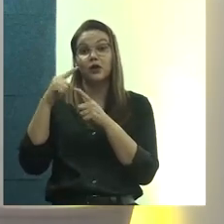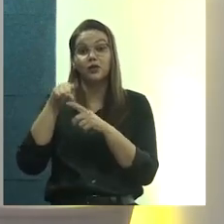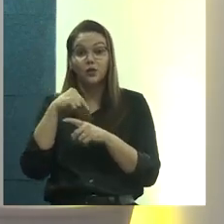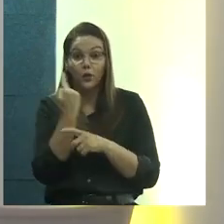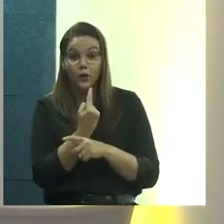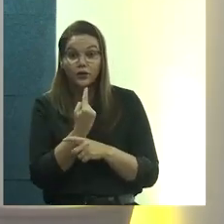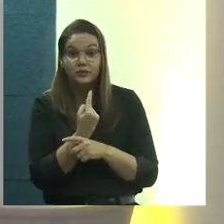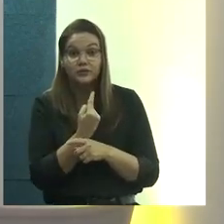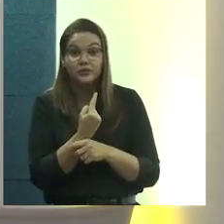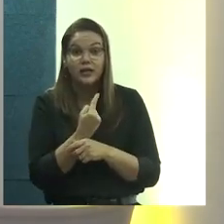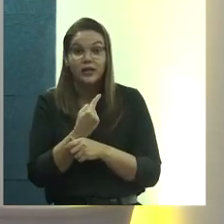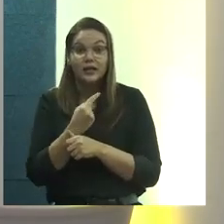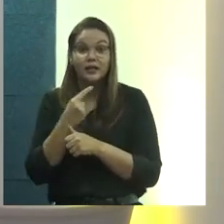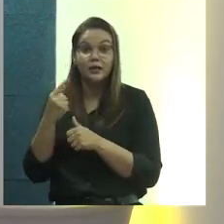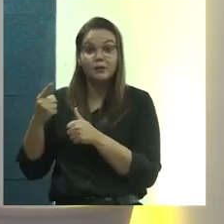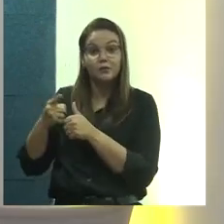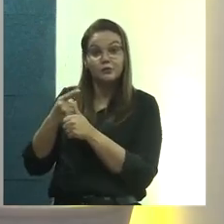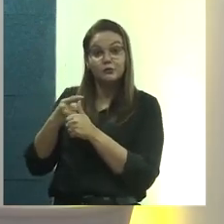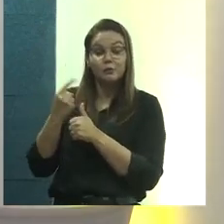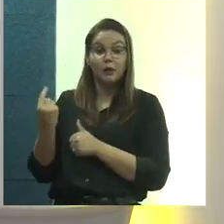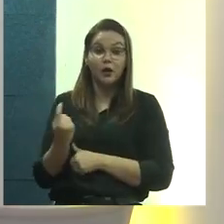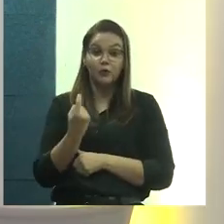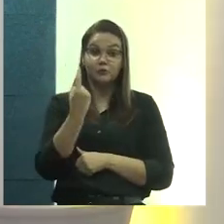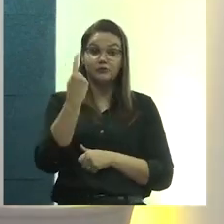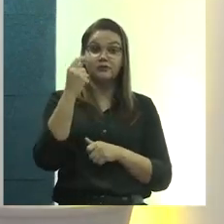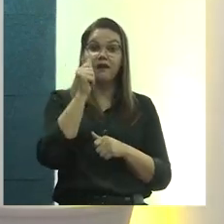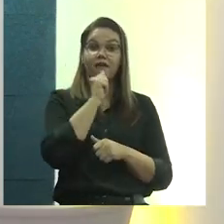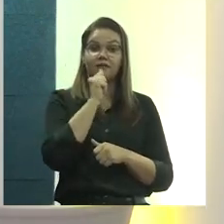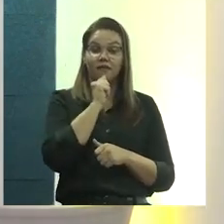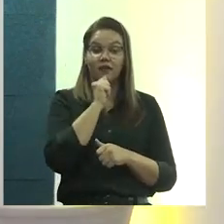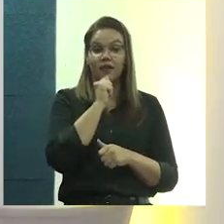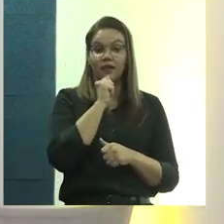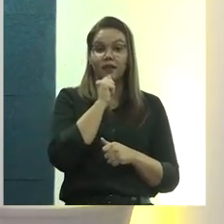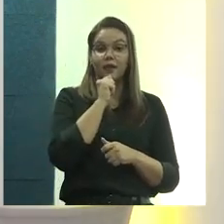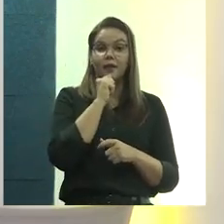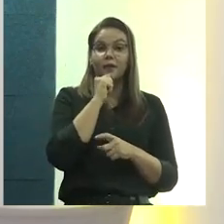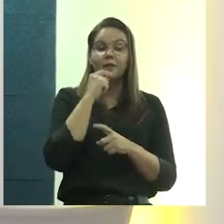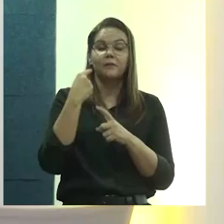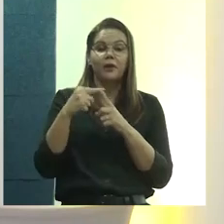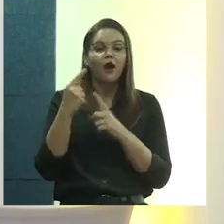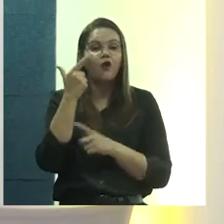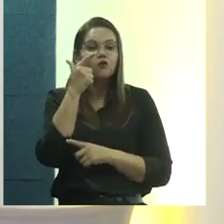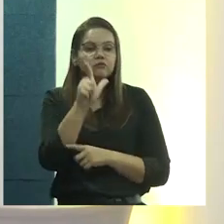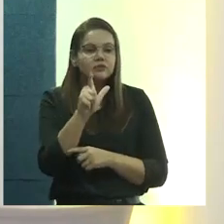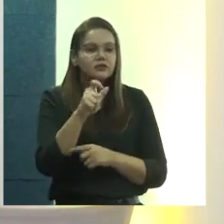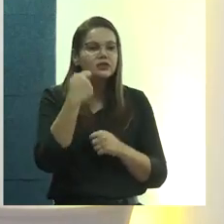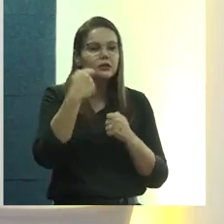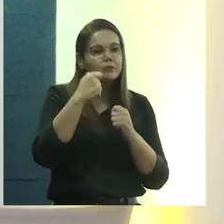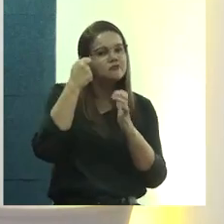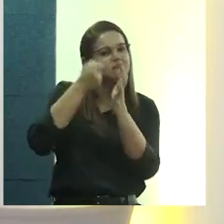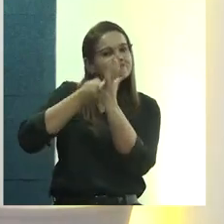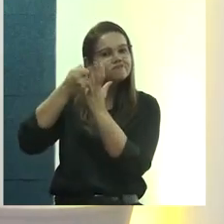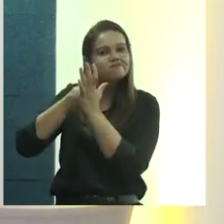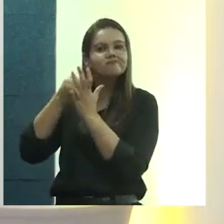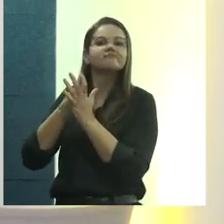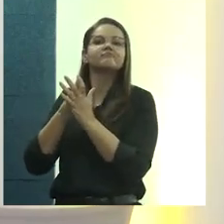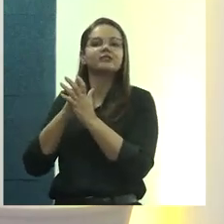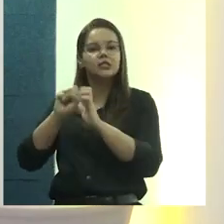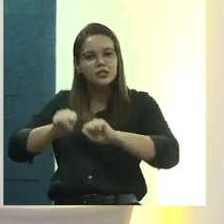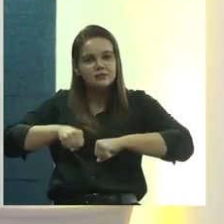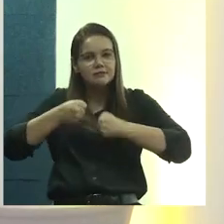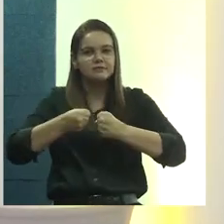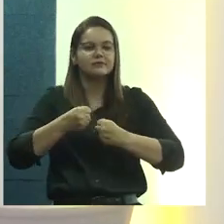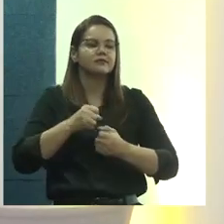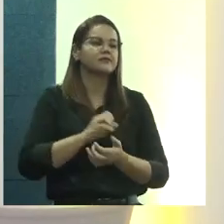ainda pioneiros, a está desbravando todo esse processo e para a gente poder conseguir tem que ir, tem que ir, né? Não tem